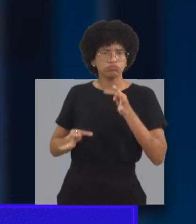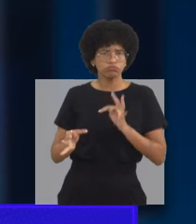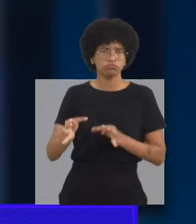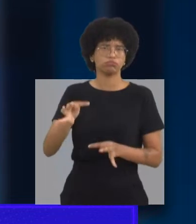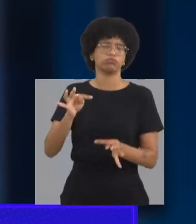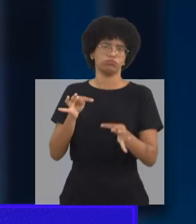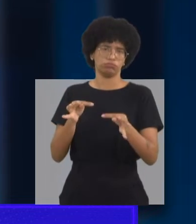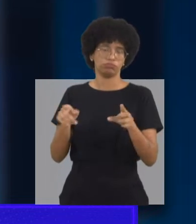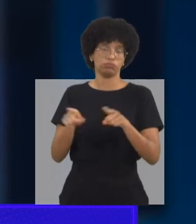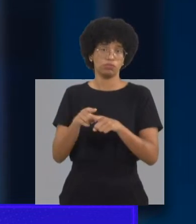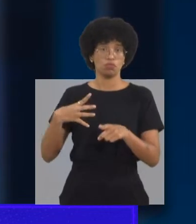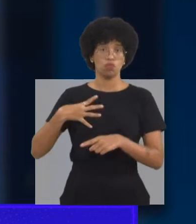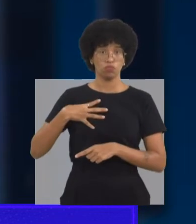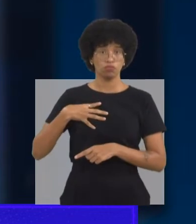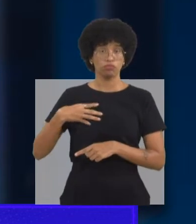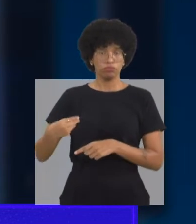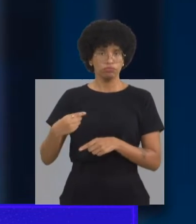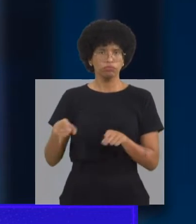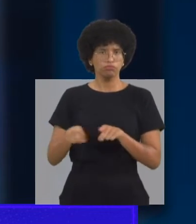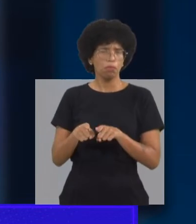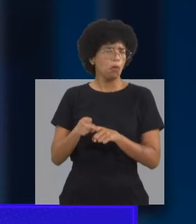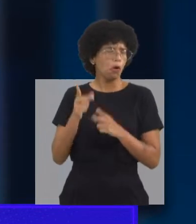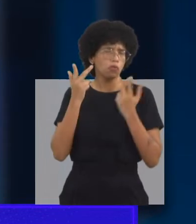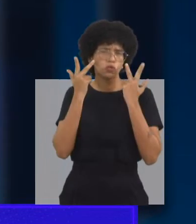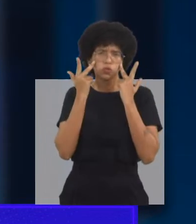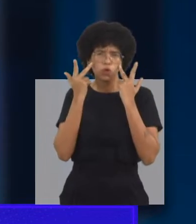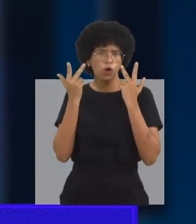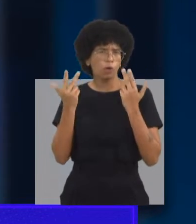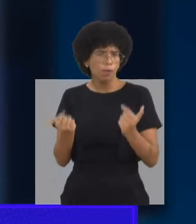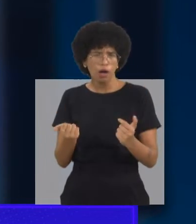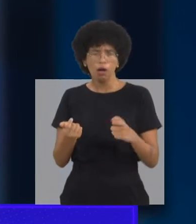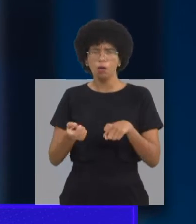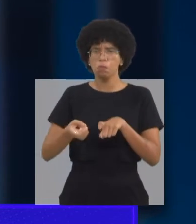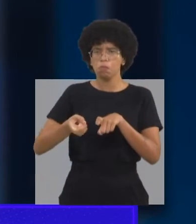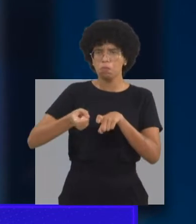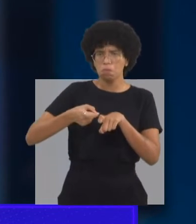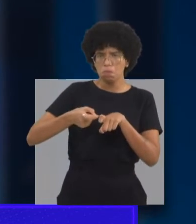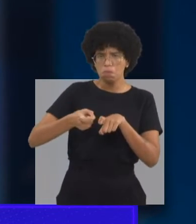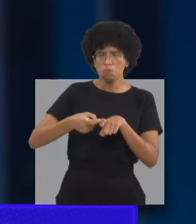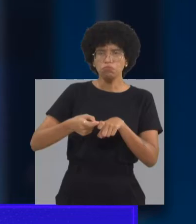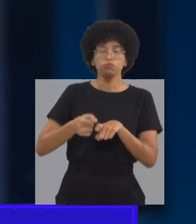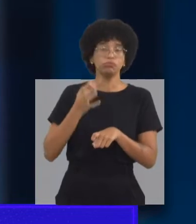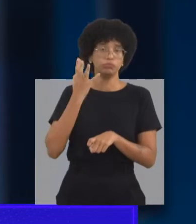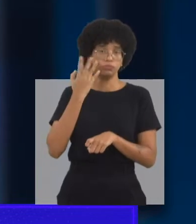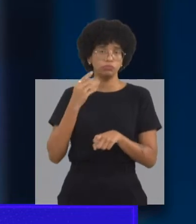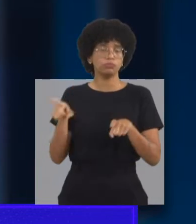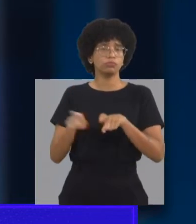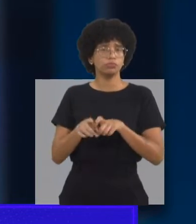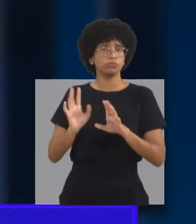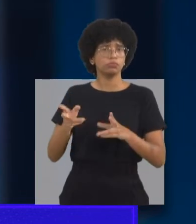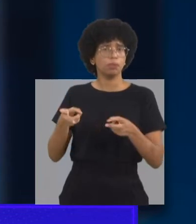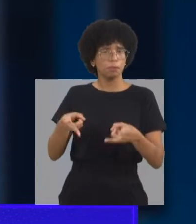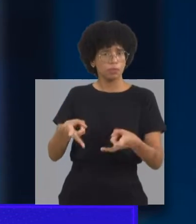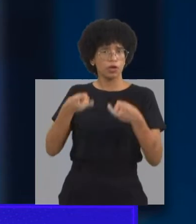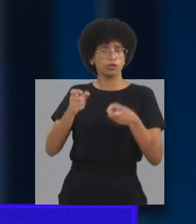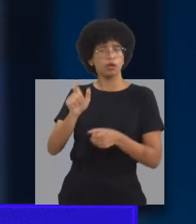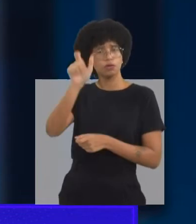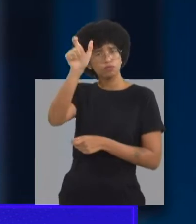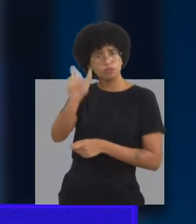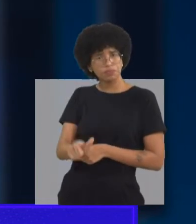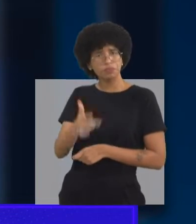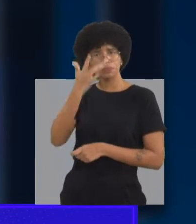inclusão da criança autista e não só da criança. Porque vale lembrar que vários adultos recebem o